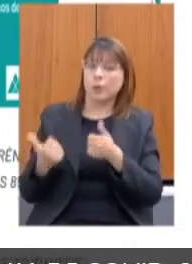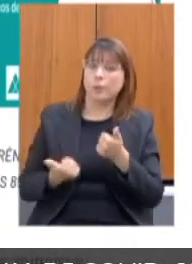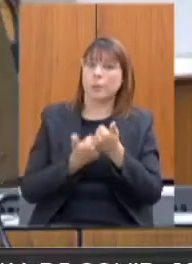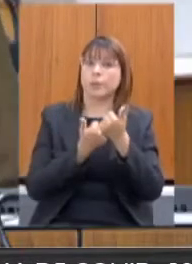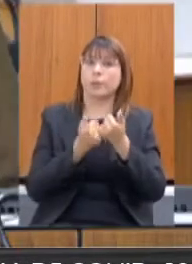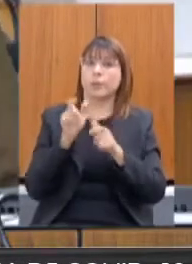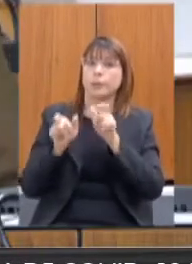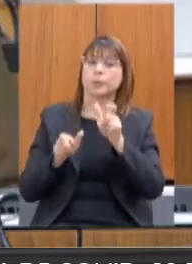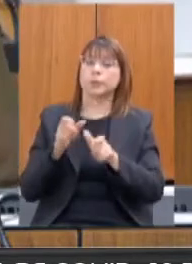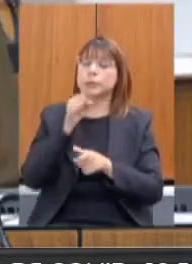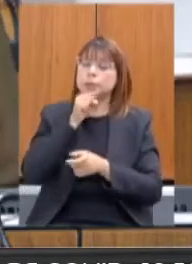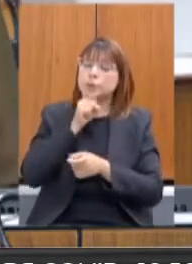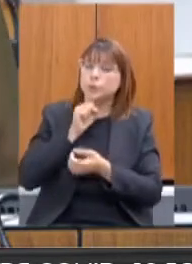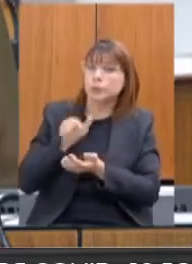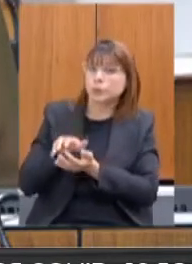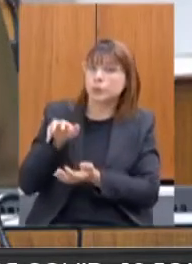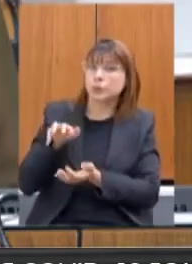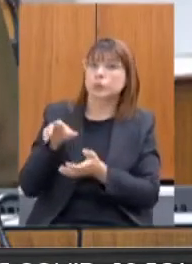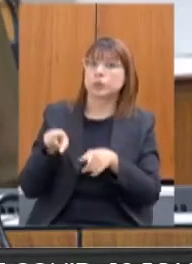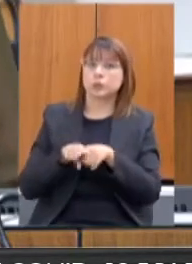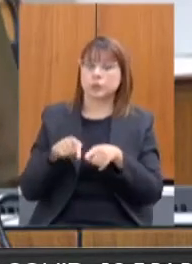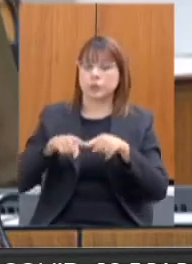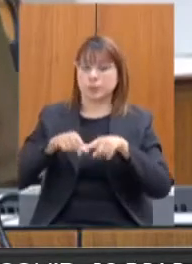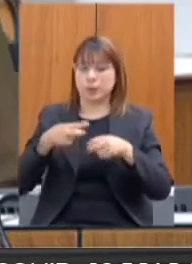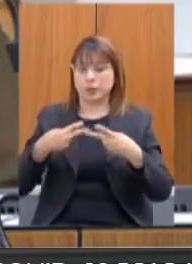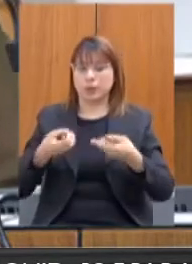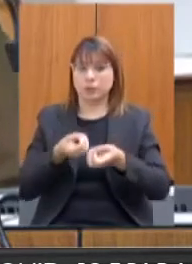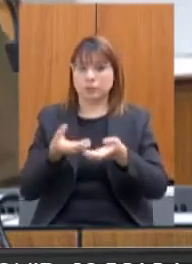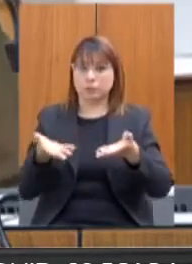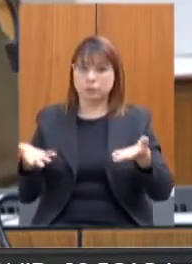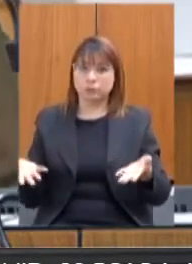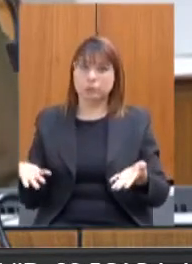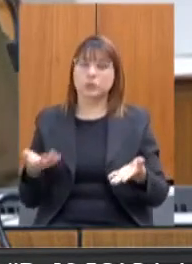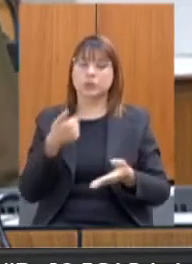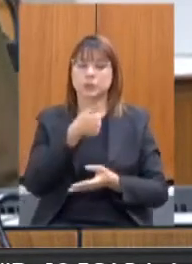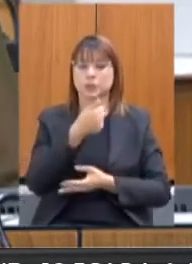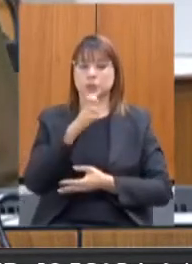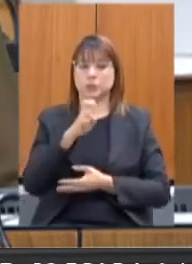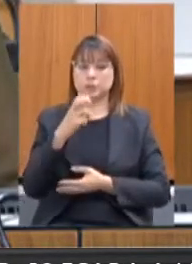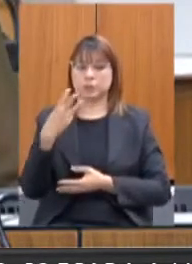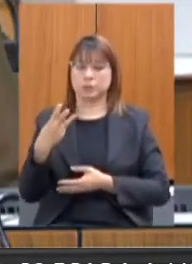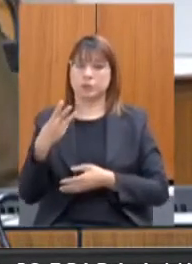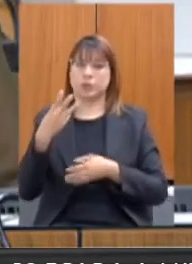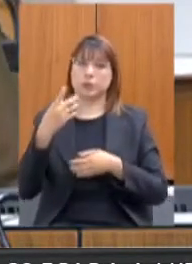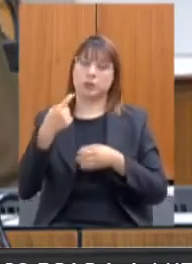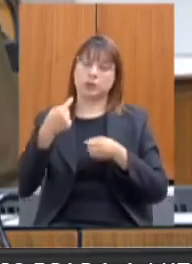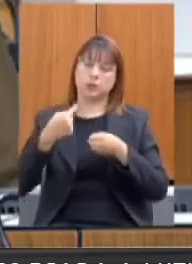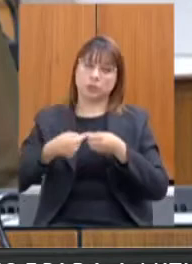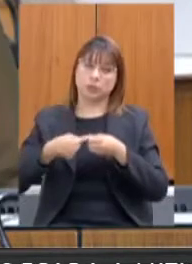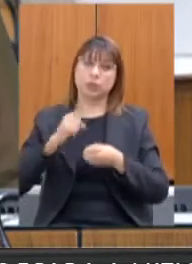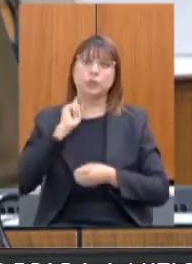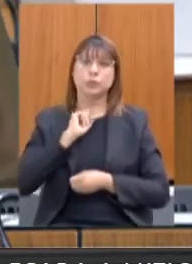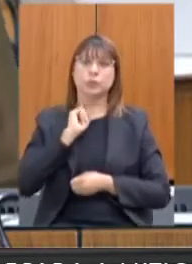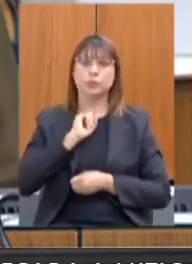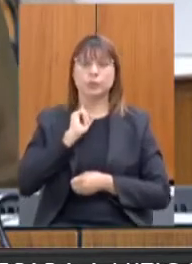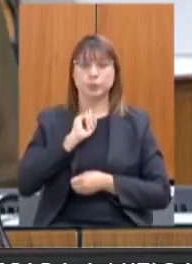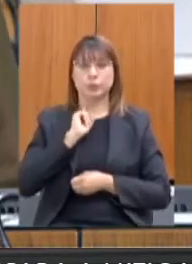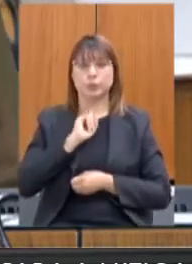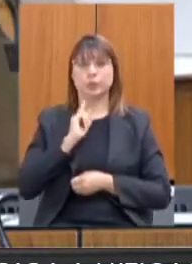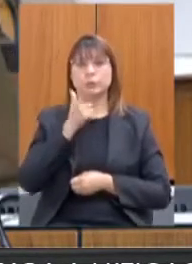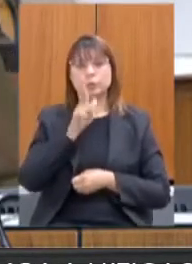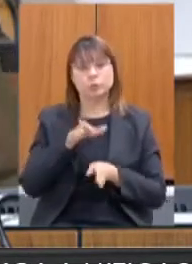produzimos materiais de referência também, e disponibilizados aos 853 municípios mineiros, para